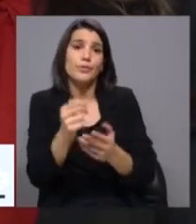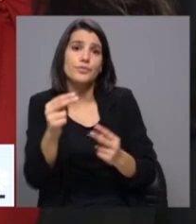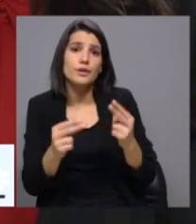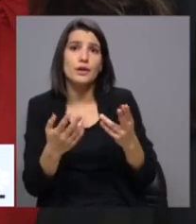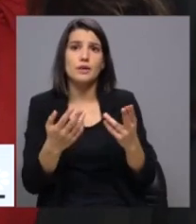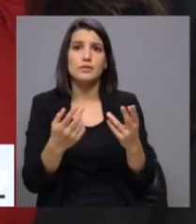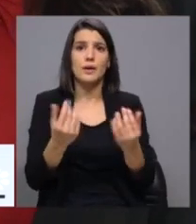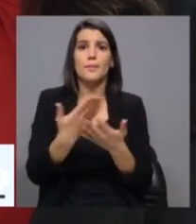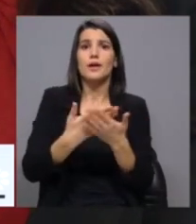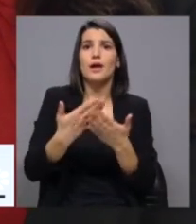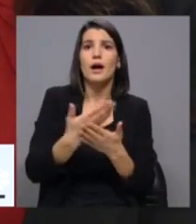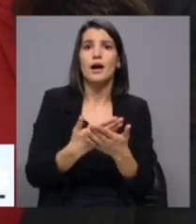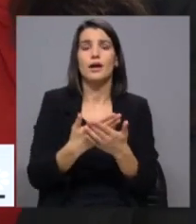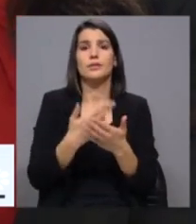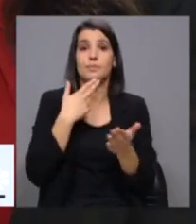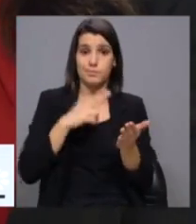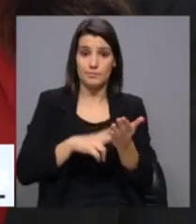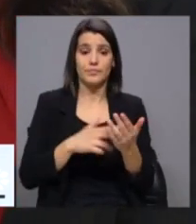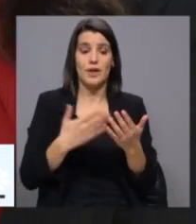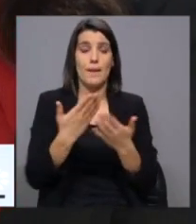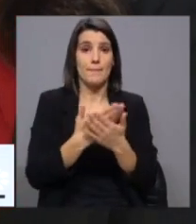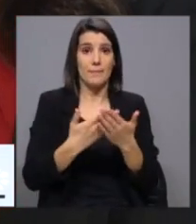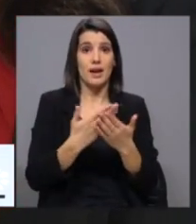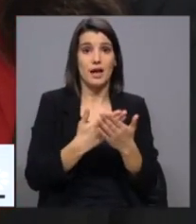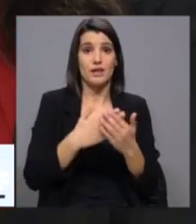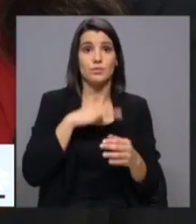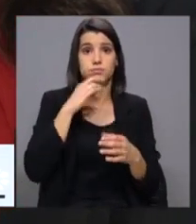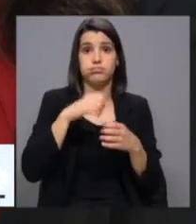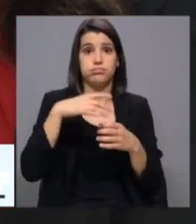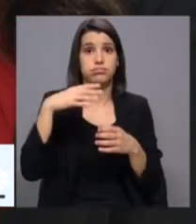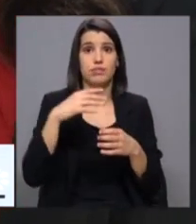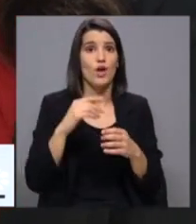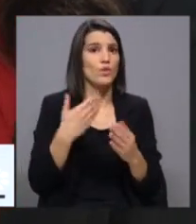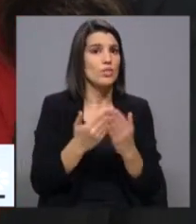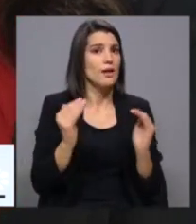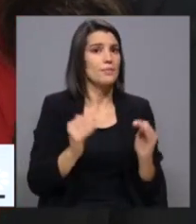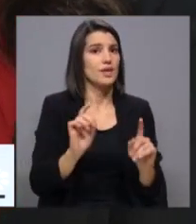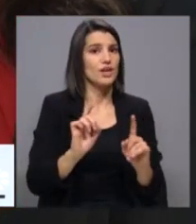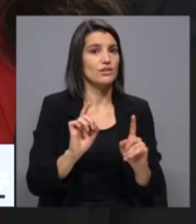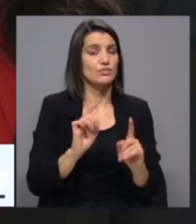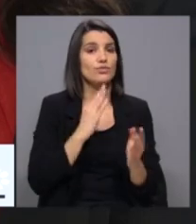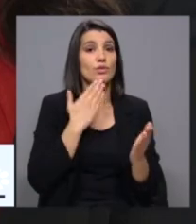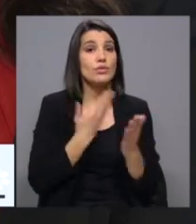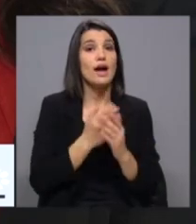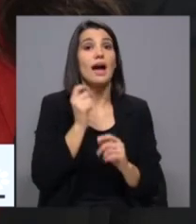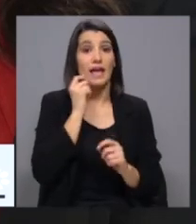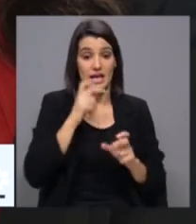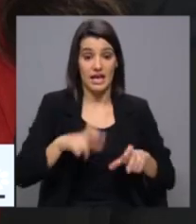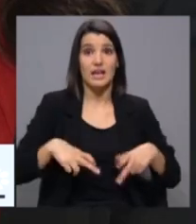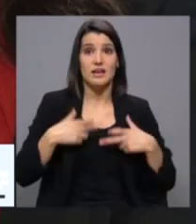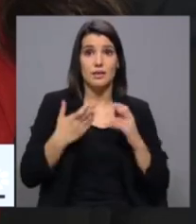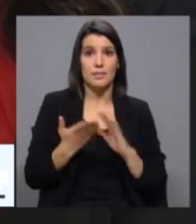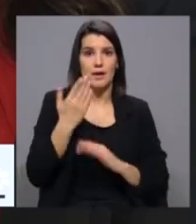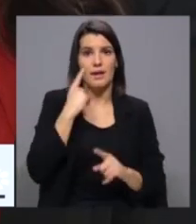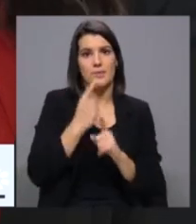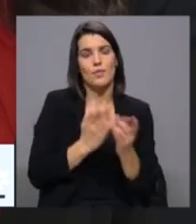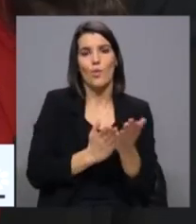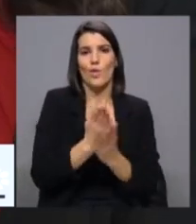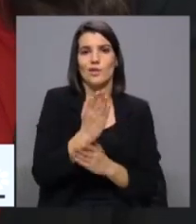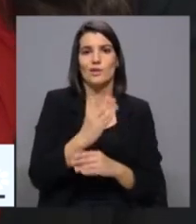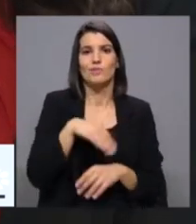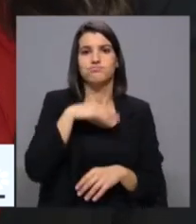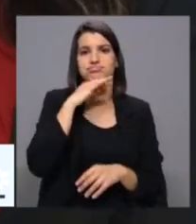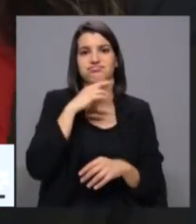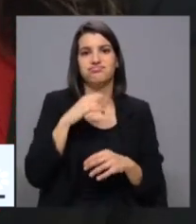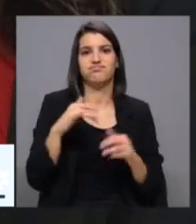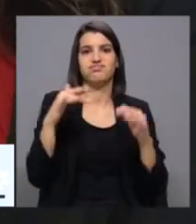mercados. Na verdade, os mercados de emissões não reduzem as emissões. Fazem com que quem é mais rico possa continuar a poluir. E esta